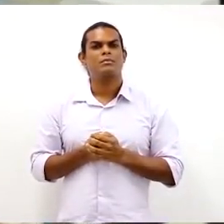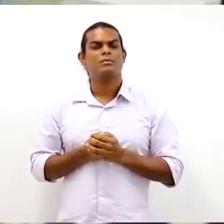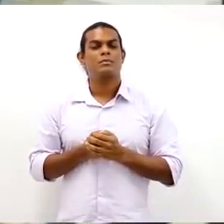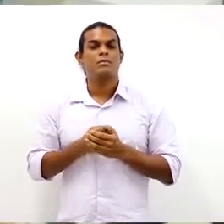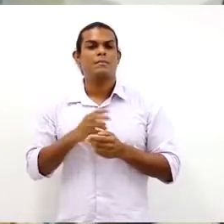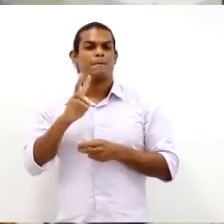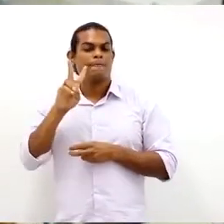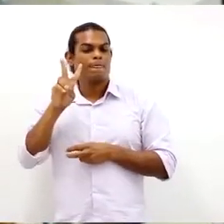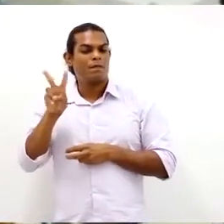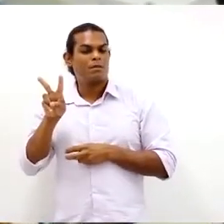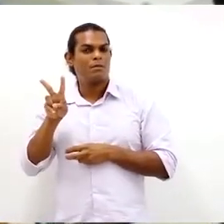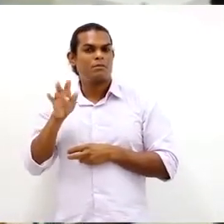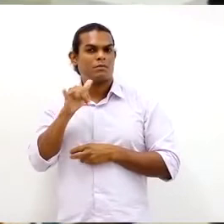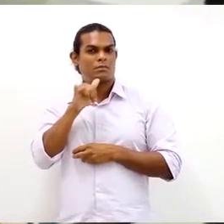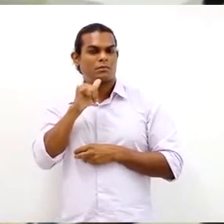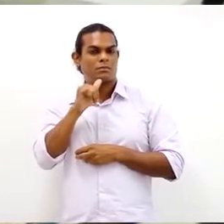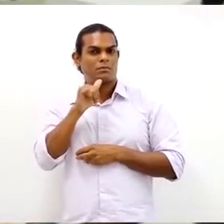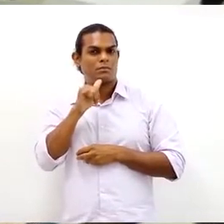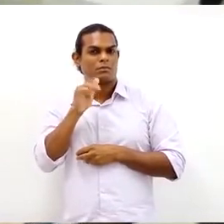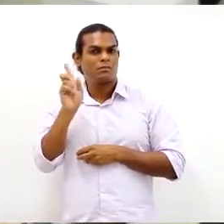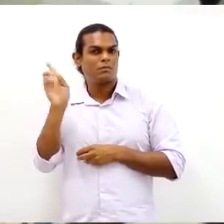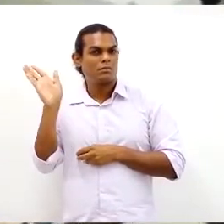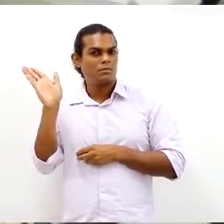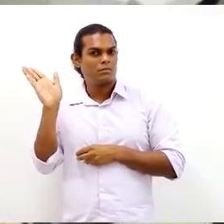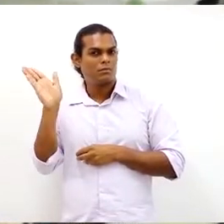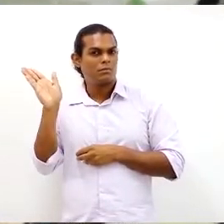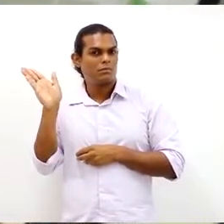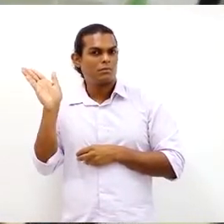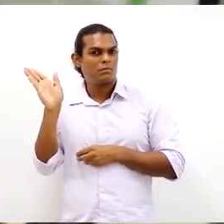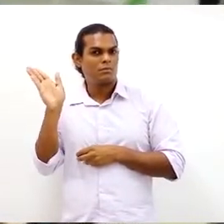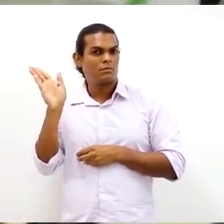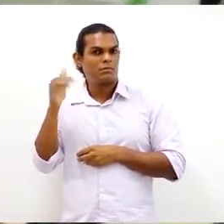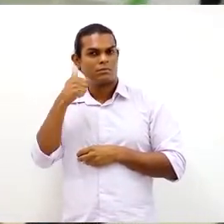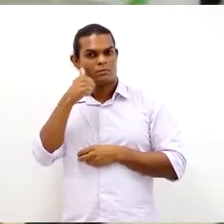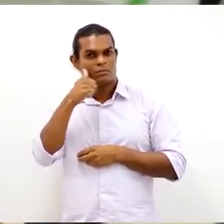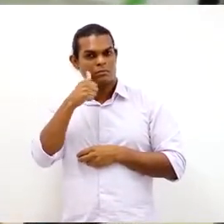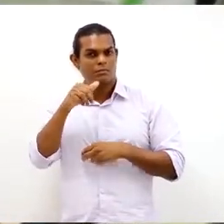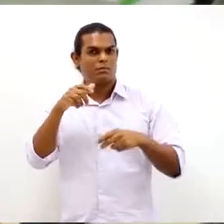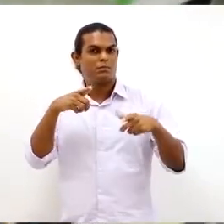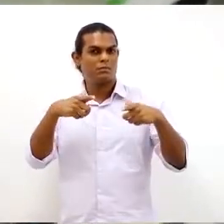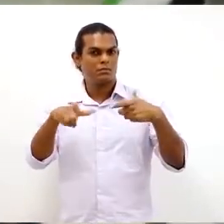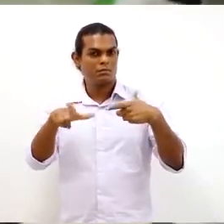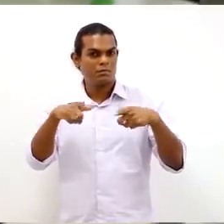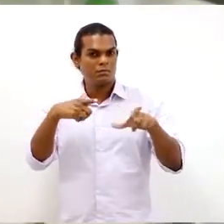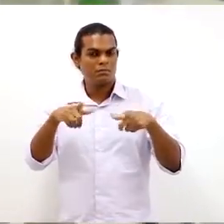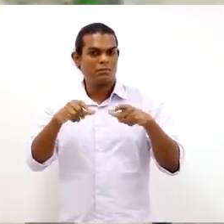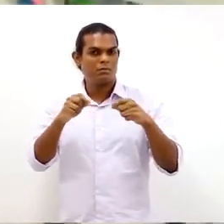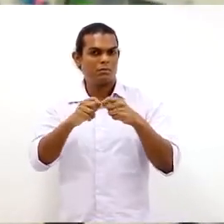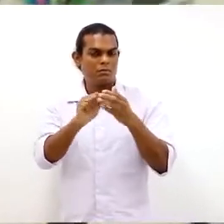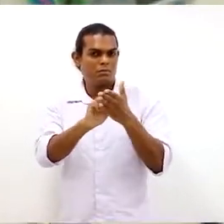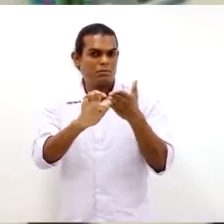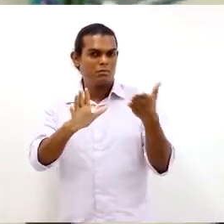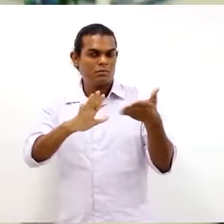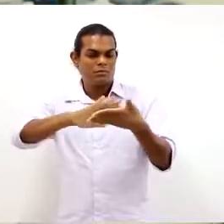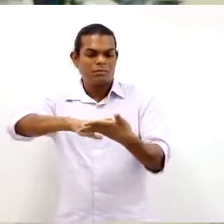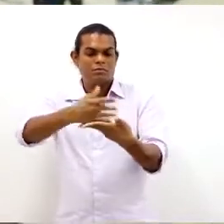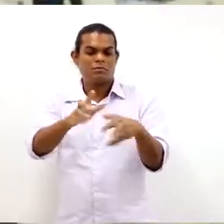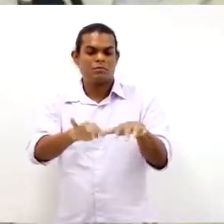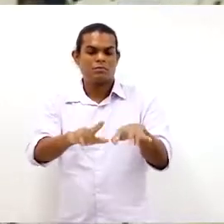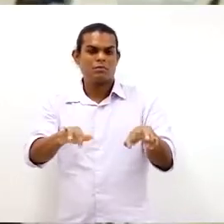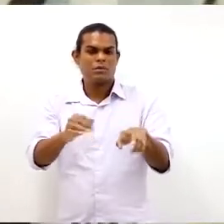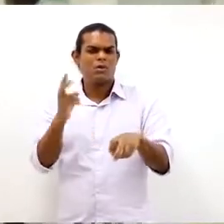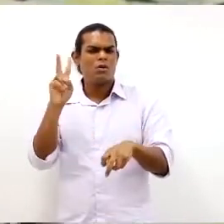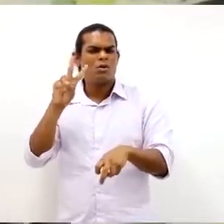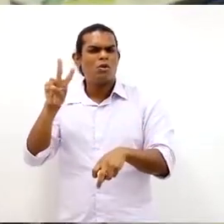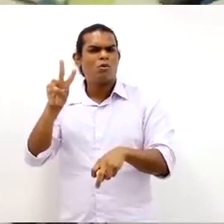trabalhadora que está no seu ambiente de trabalho com o seu laptop, com o seu PC, fazendo trabalho. Notem que a postura que